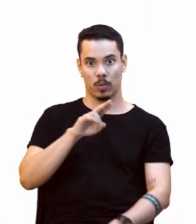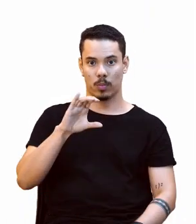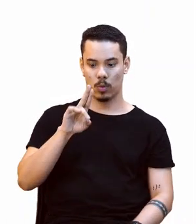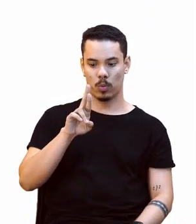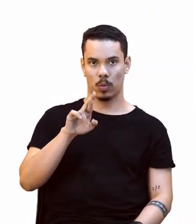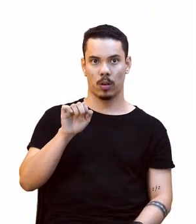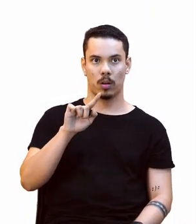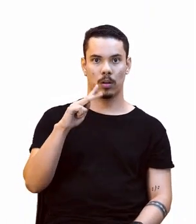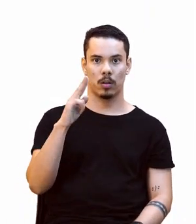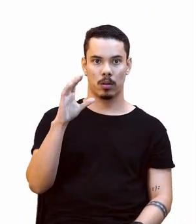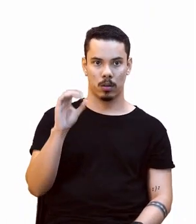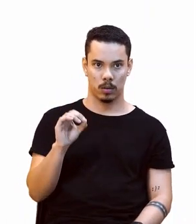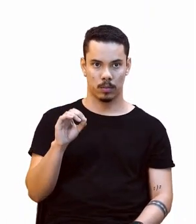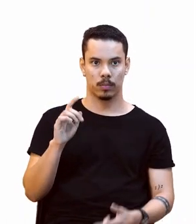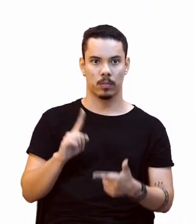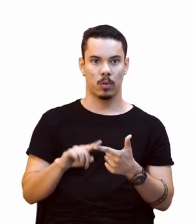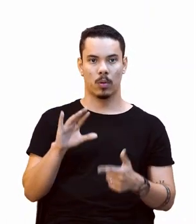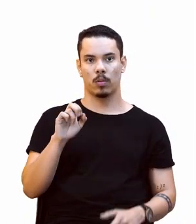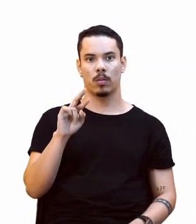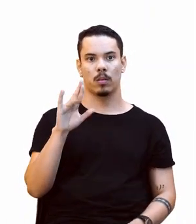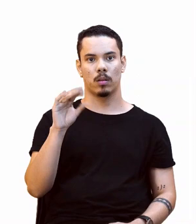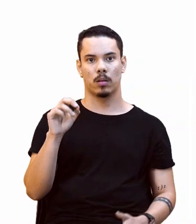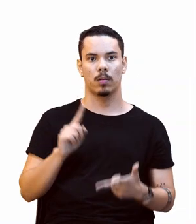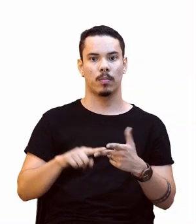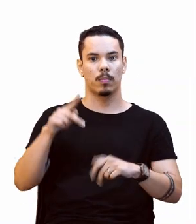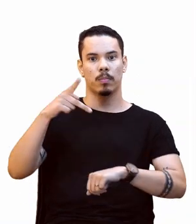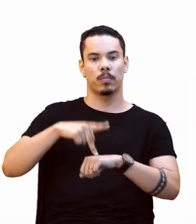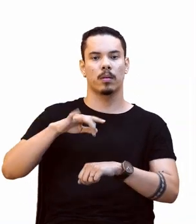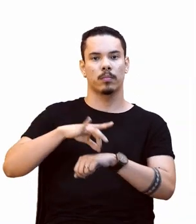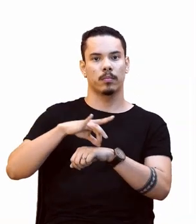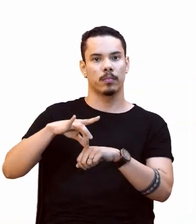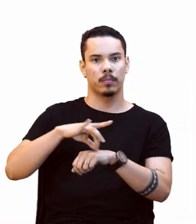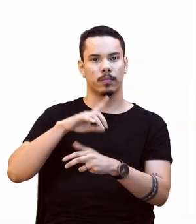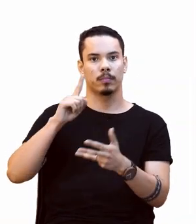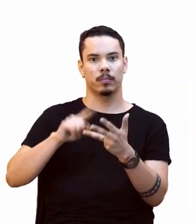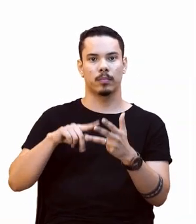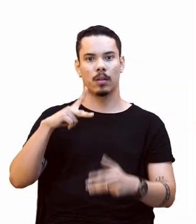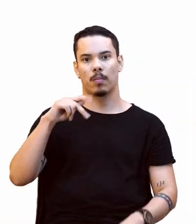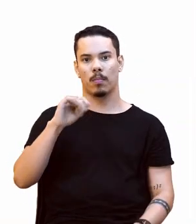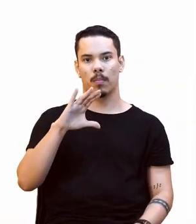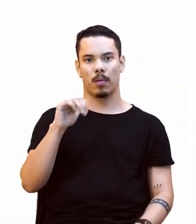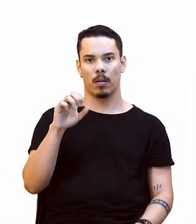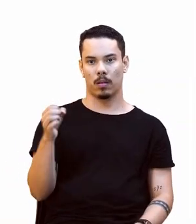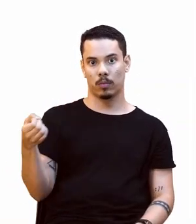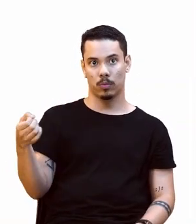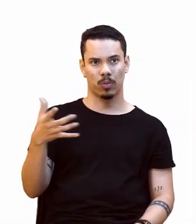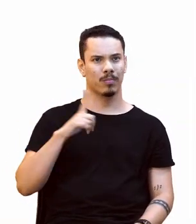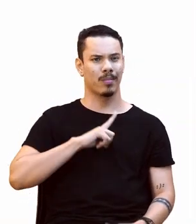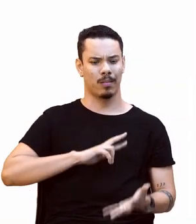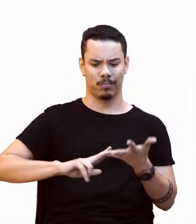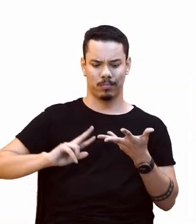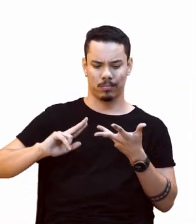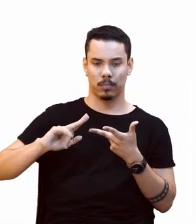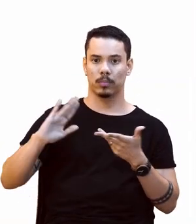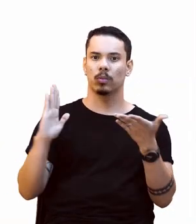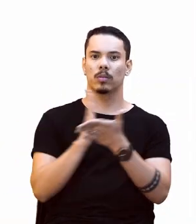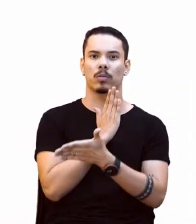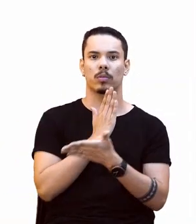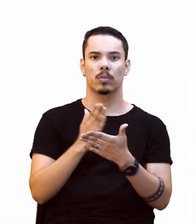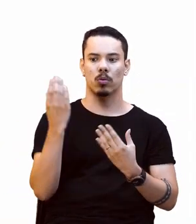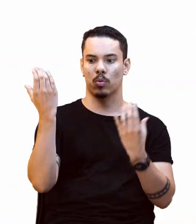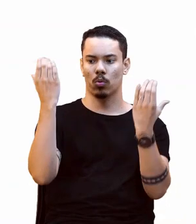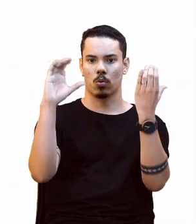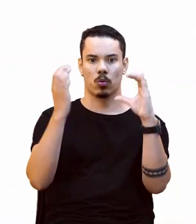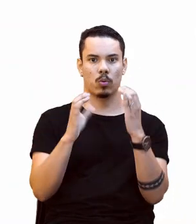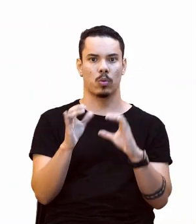Cautário, Pedras Negras e Pacaás Novos. Tem outros, né? Mas eu coloquei alguns só. Vocês